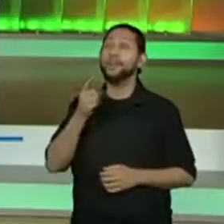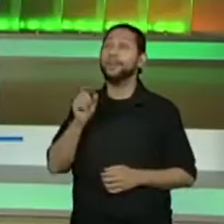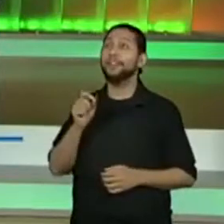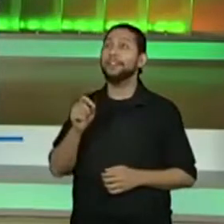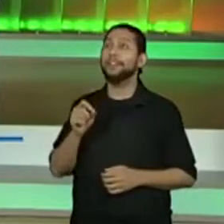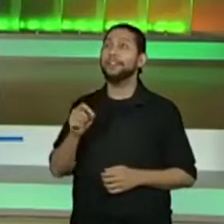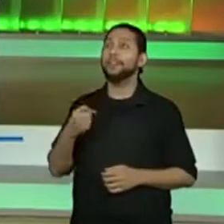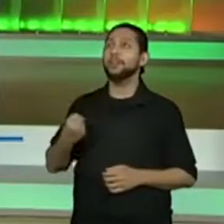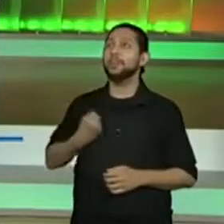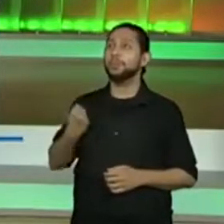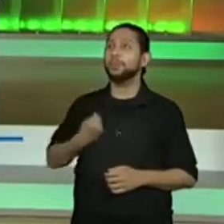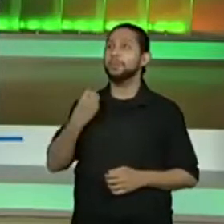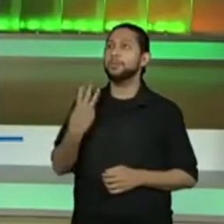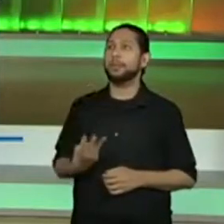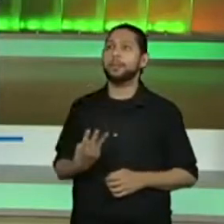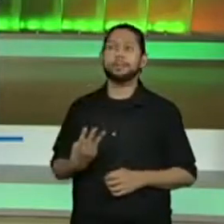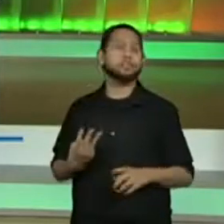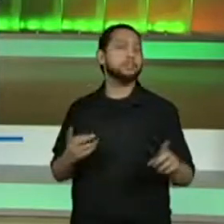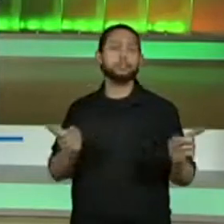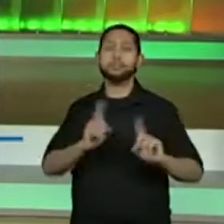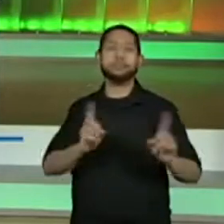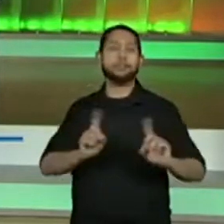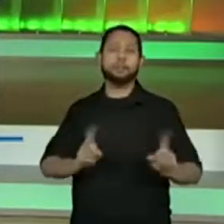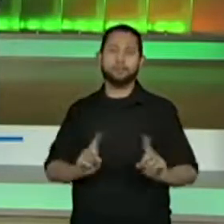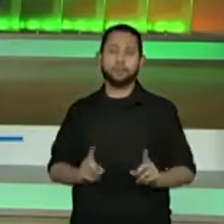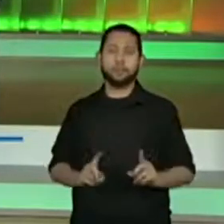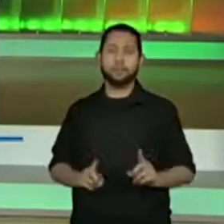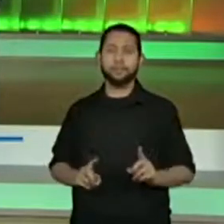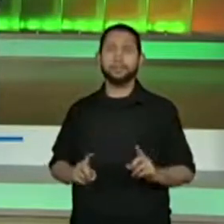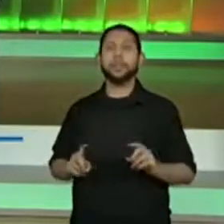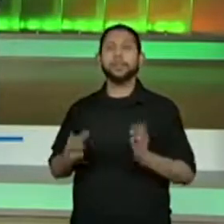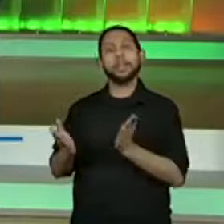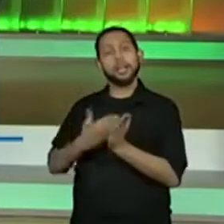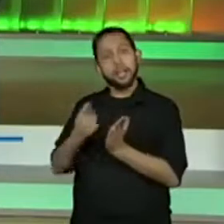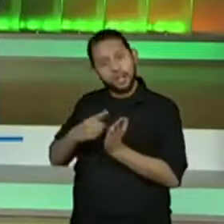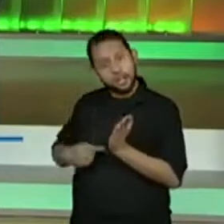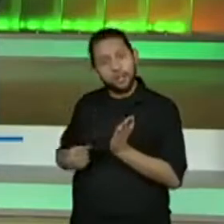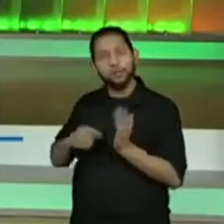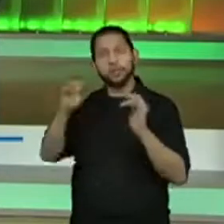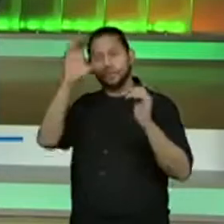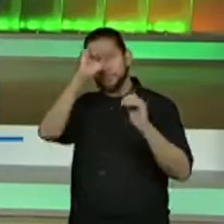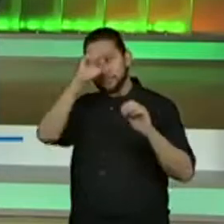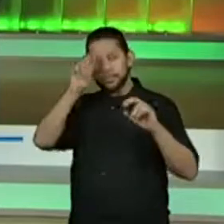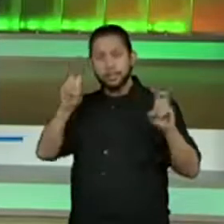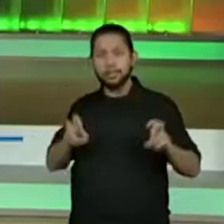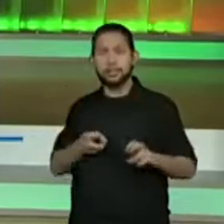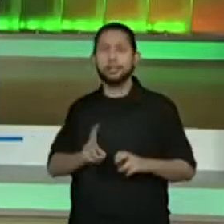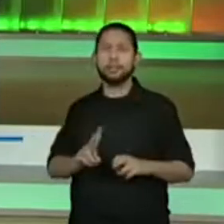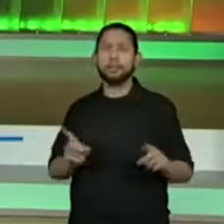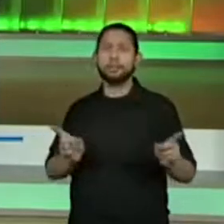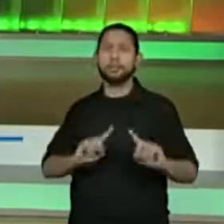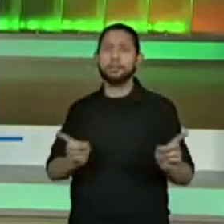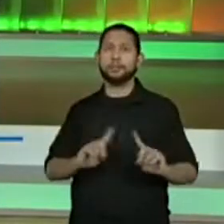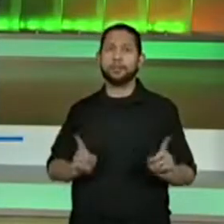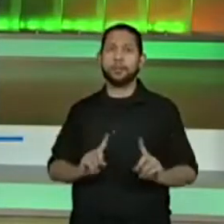respondendo, número três, não, gente, não é aprender sempre, reforça, aprofundamento, não é,